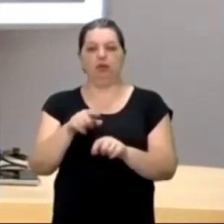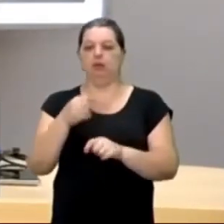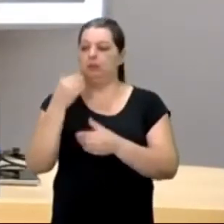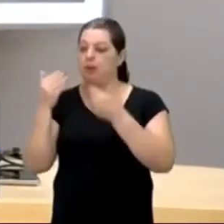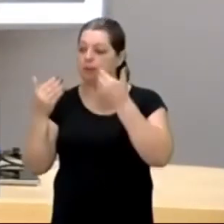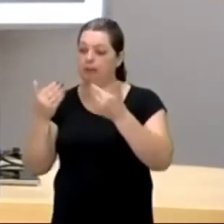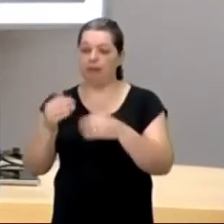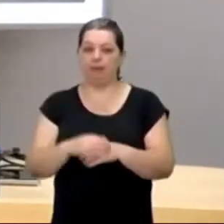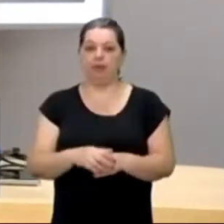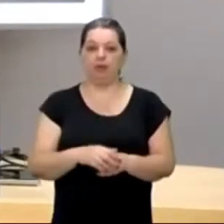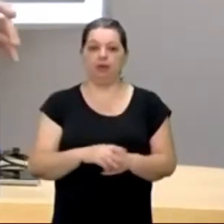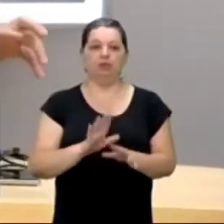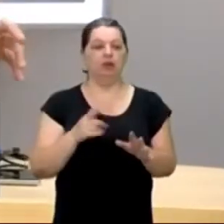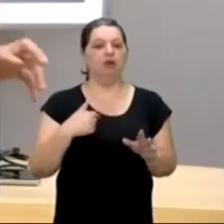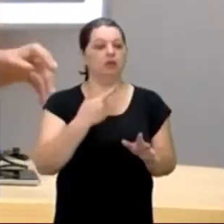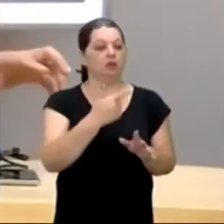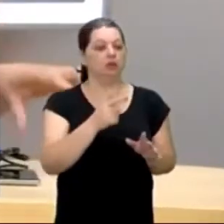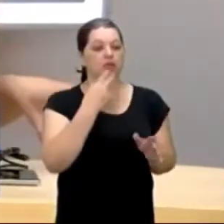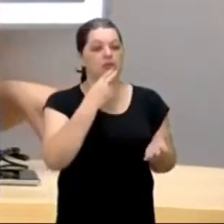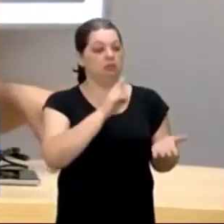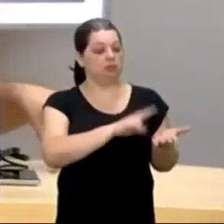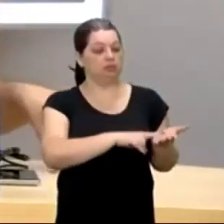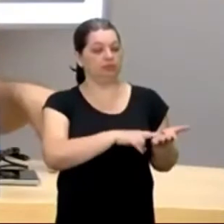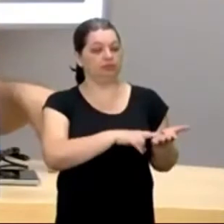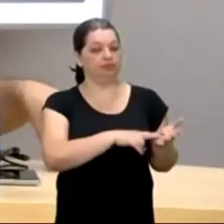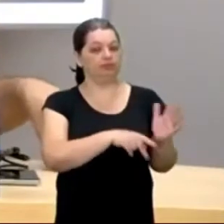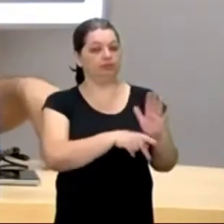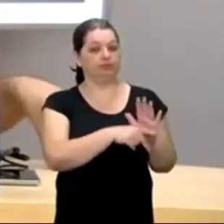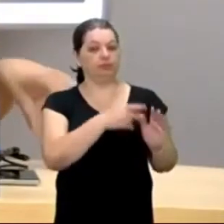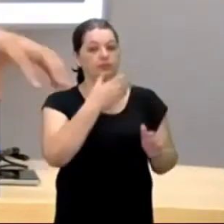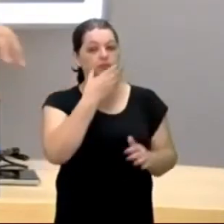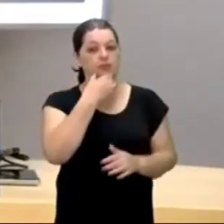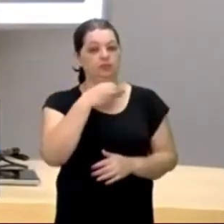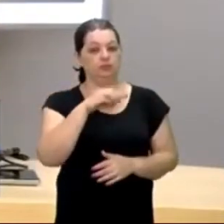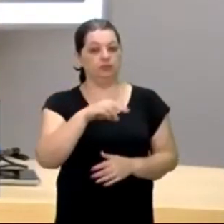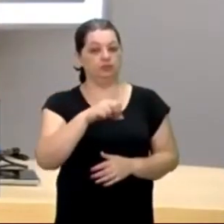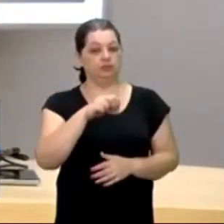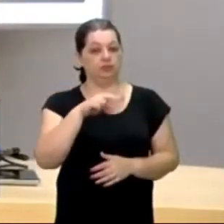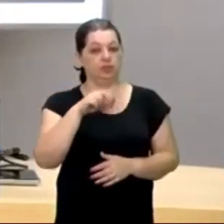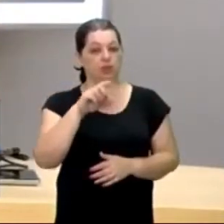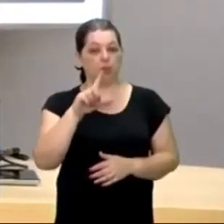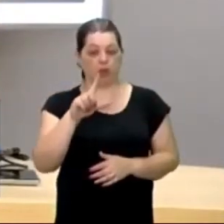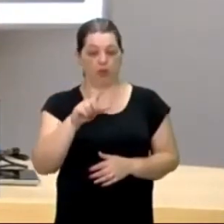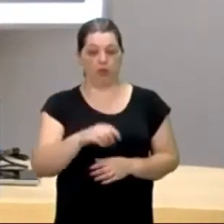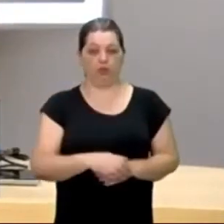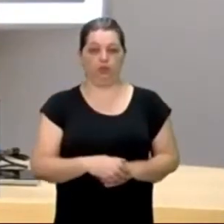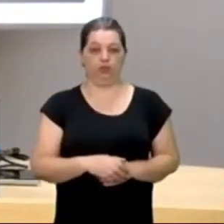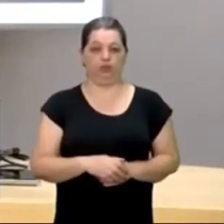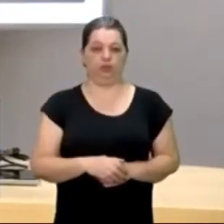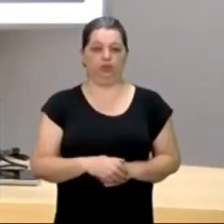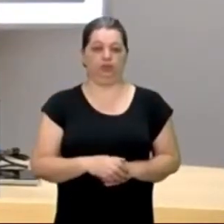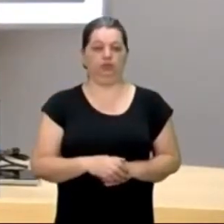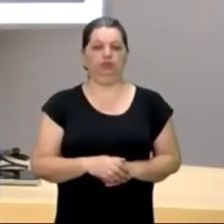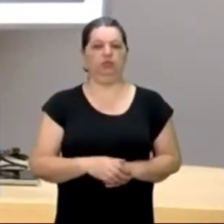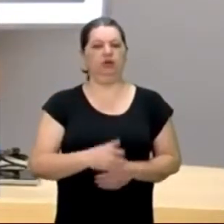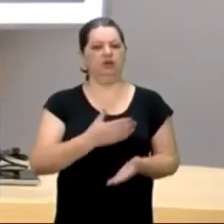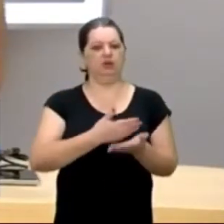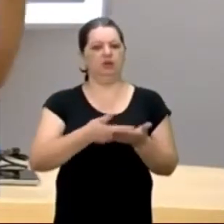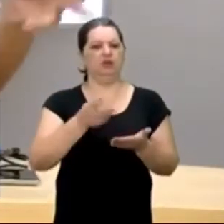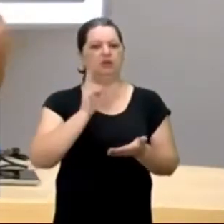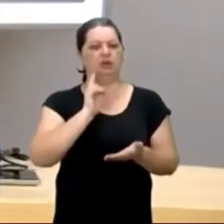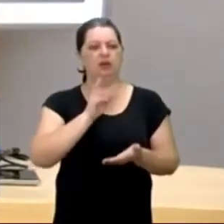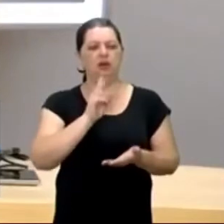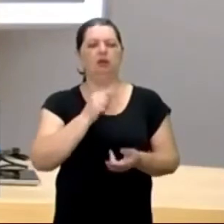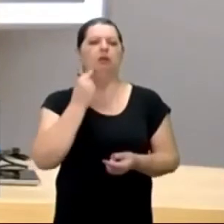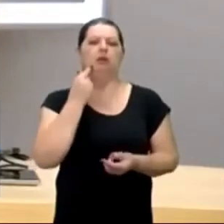e do outro lado, você tem uma, uma carta, do Manuel Perna, contando, o relato, que sempre começa, quando você